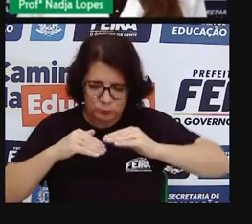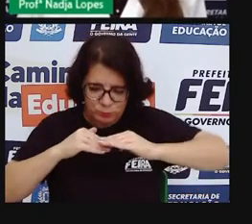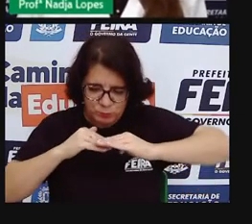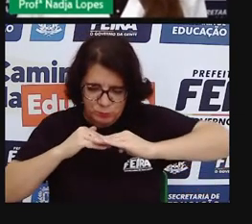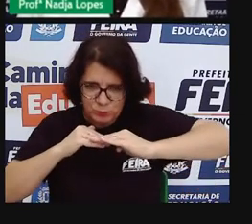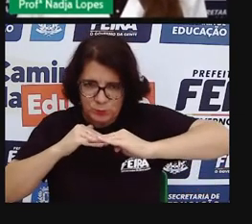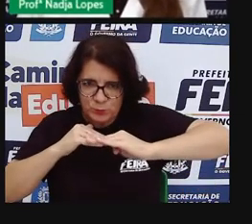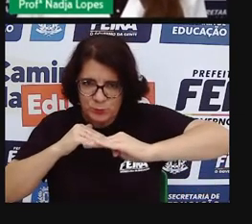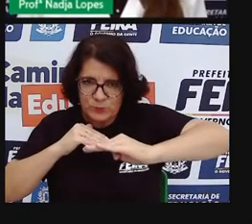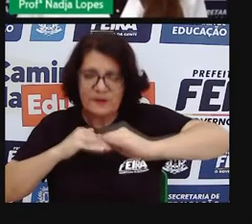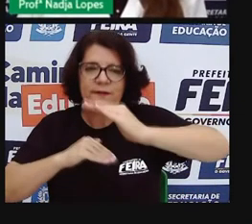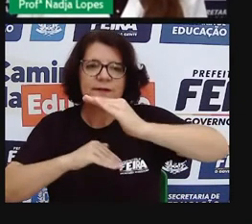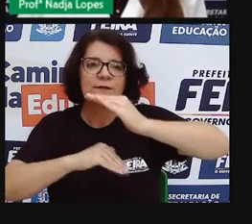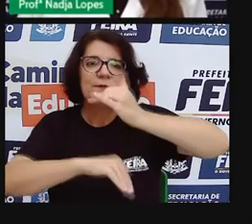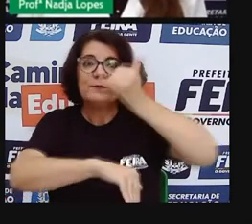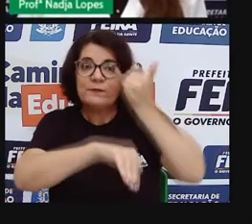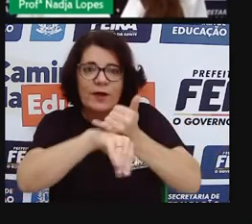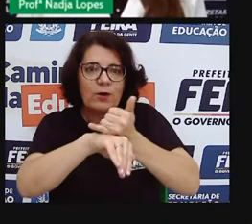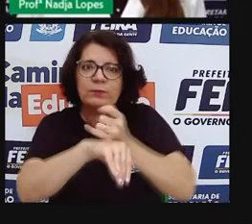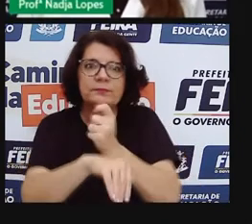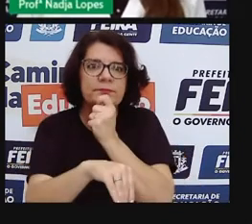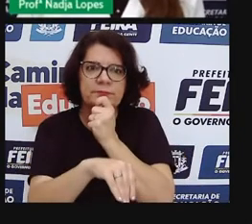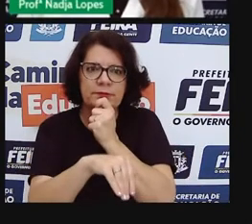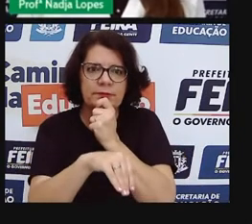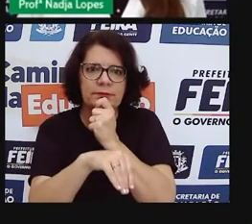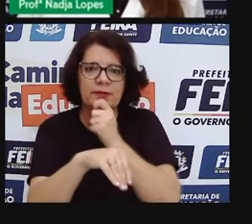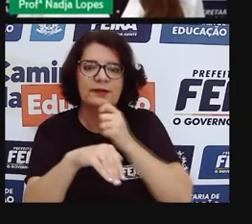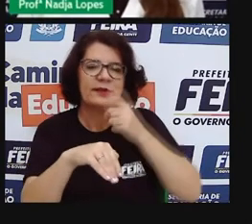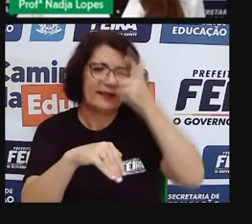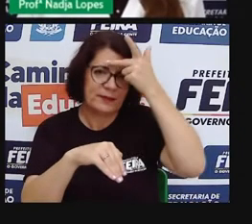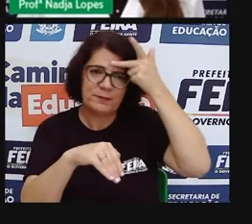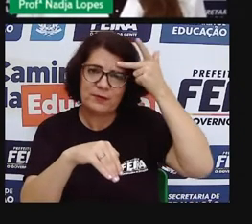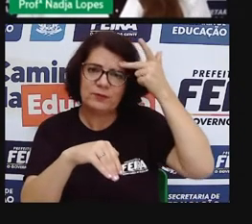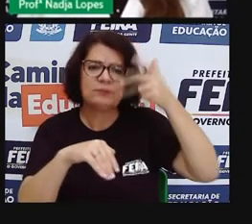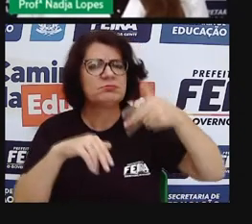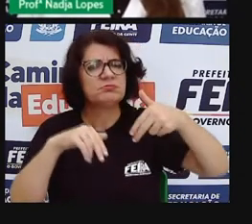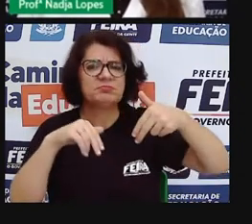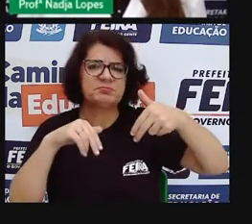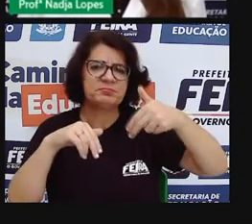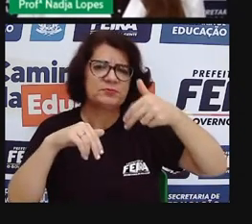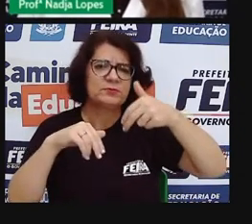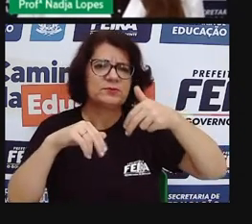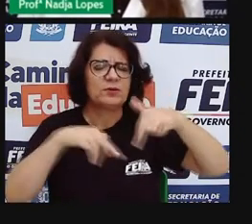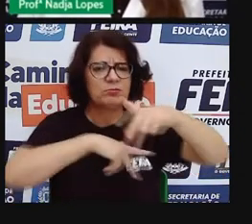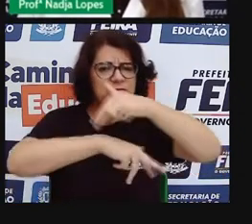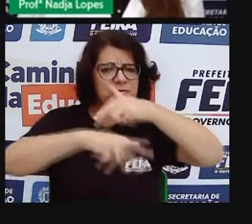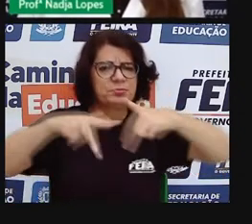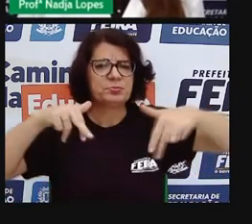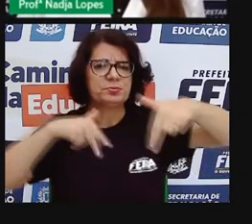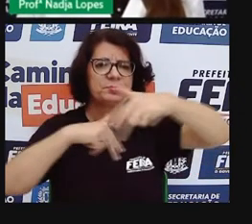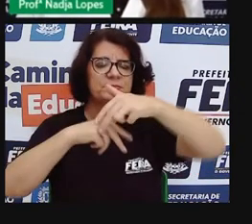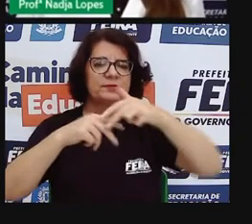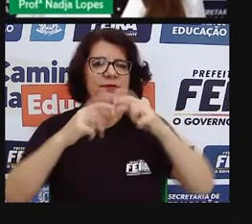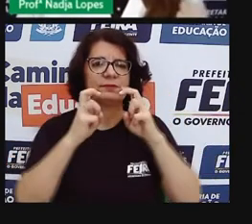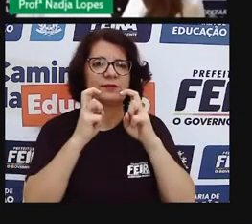não foram colocadas. E, aos poucos, as pessoas foram ocupando aquele espaço,